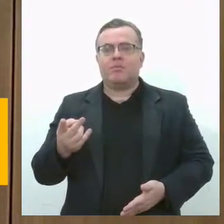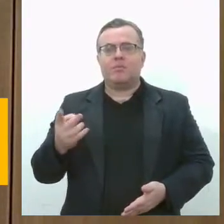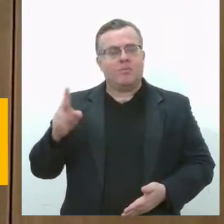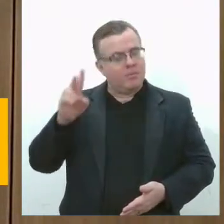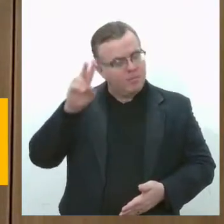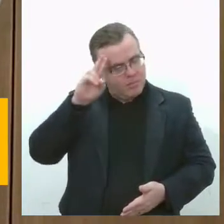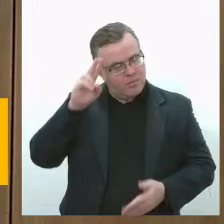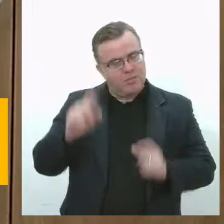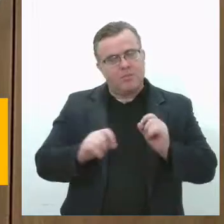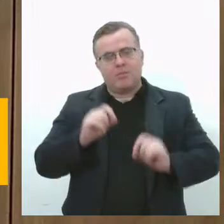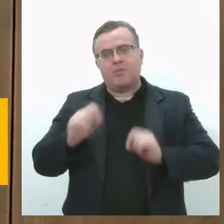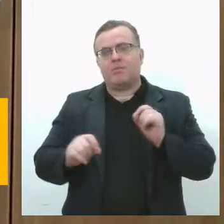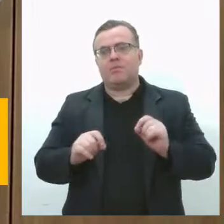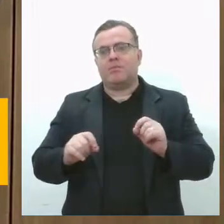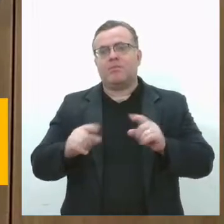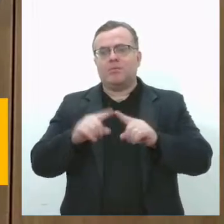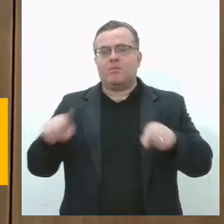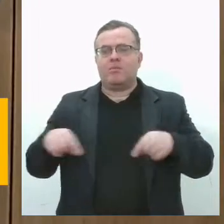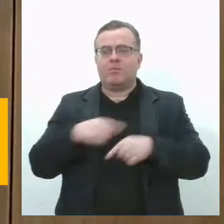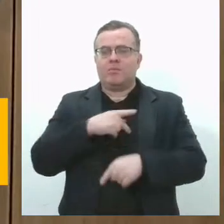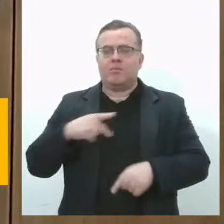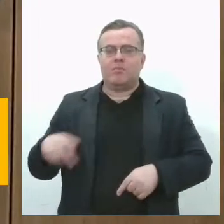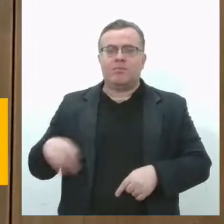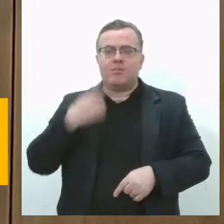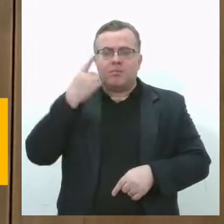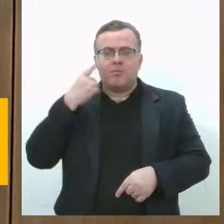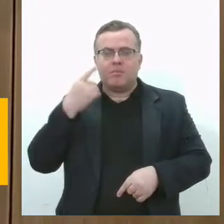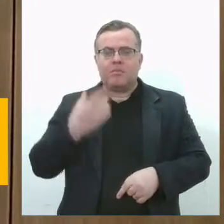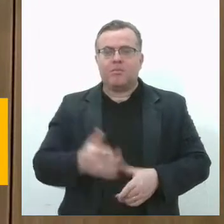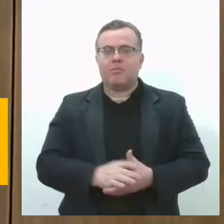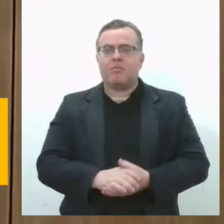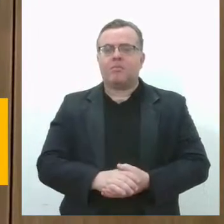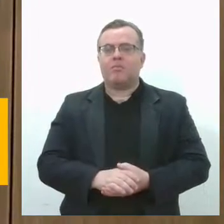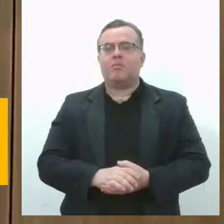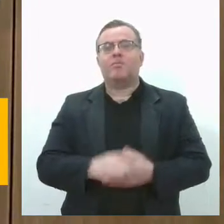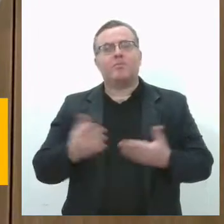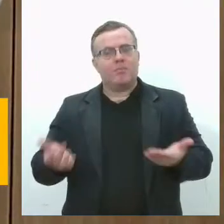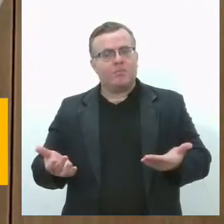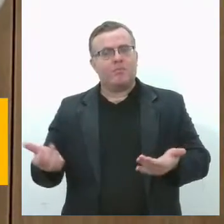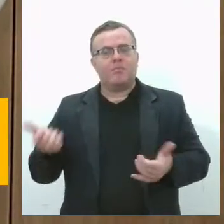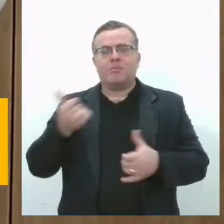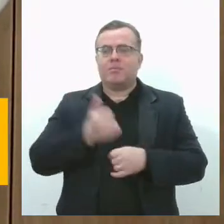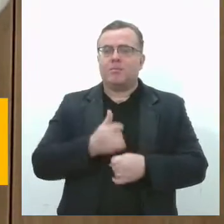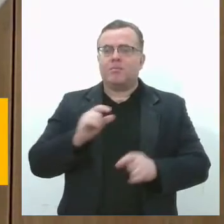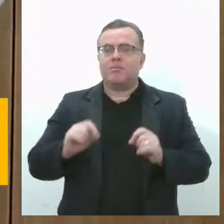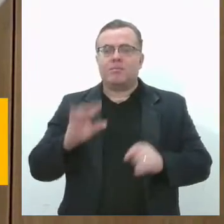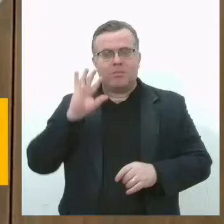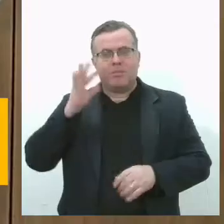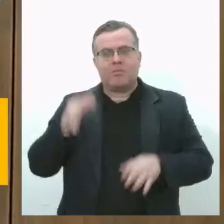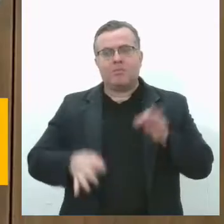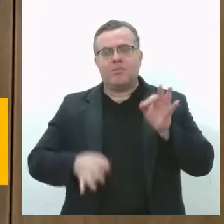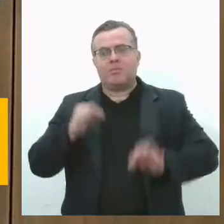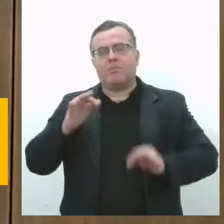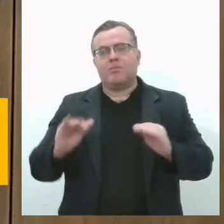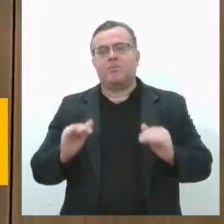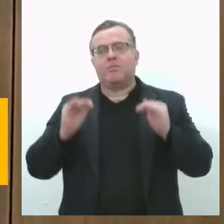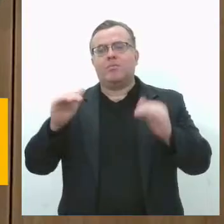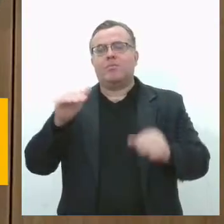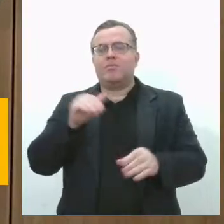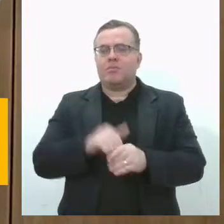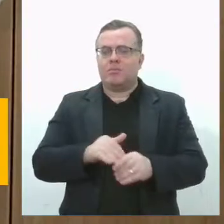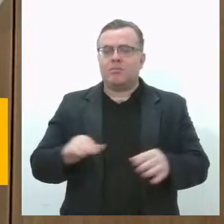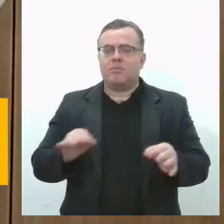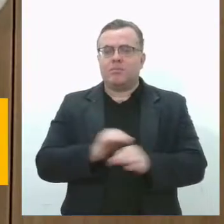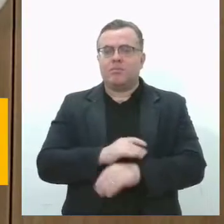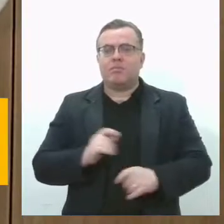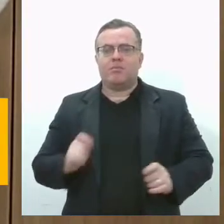da presidência da Assembleia Legislativa de Sergipe. A posse cumpriu decisão do Tribunal Superior Eleitoral, que caçou o